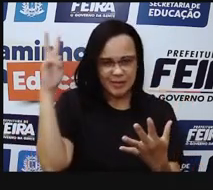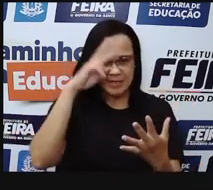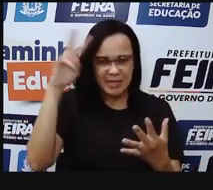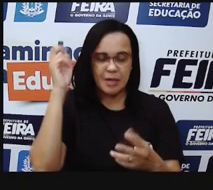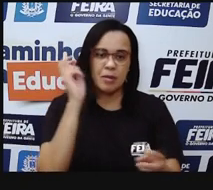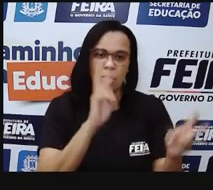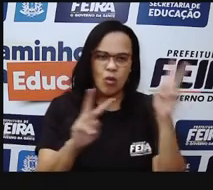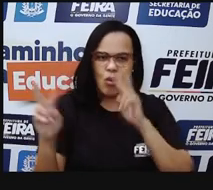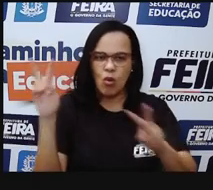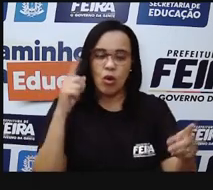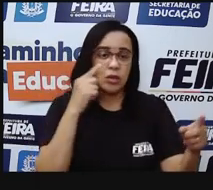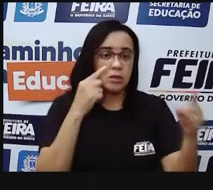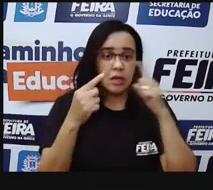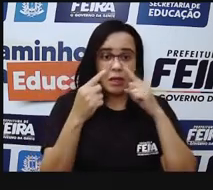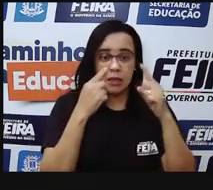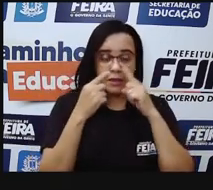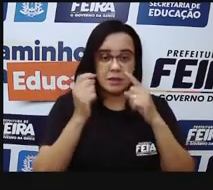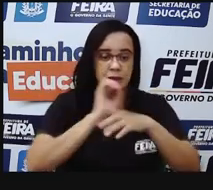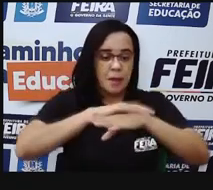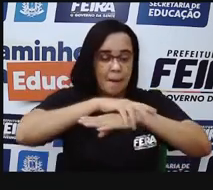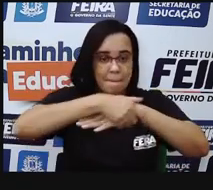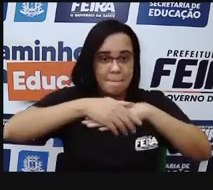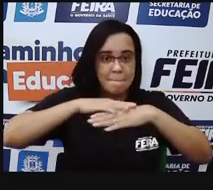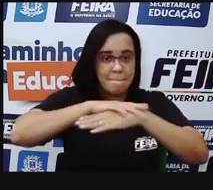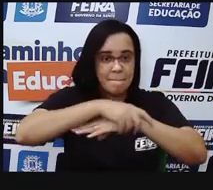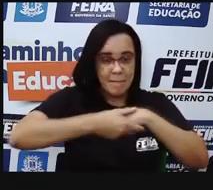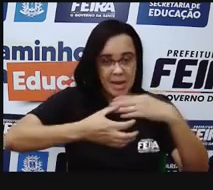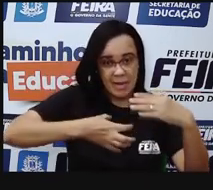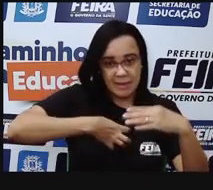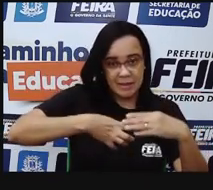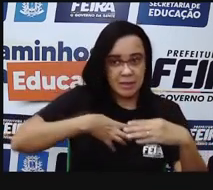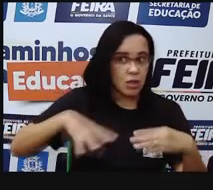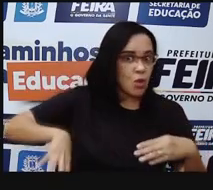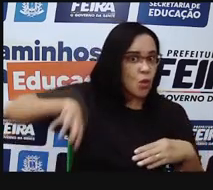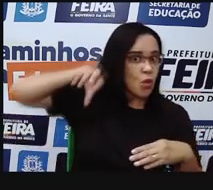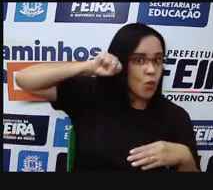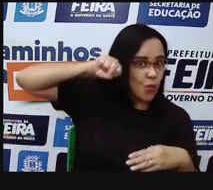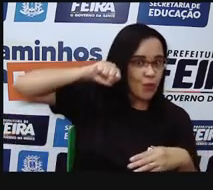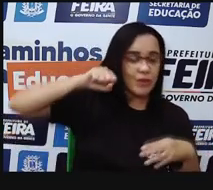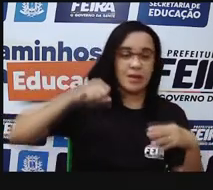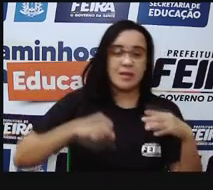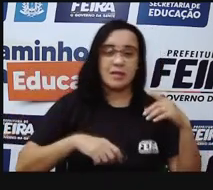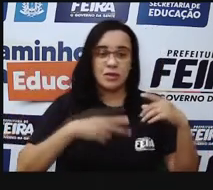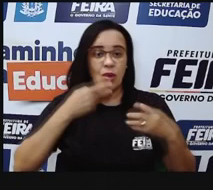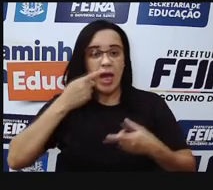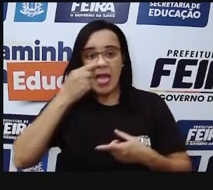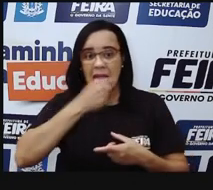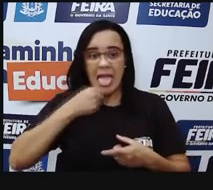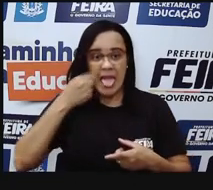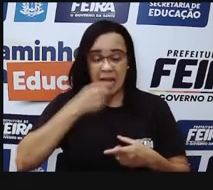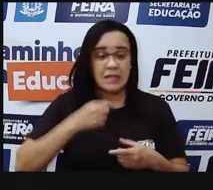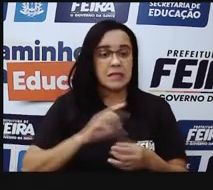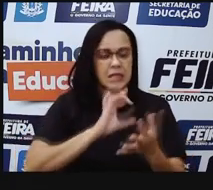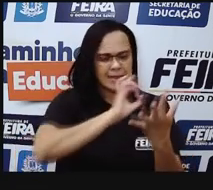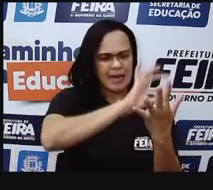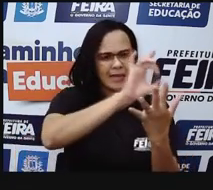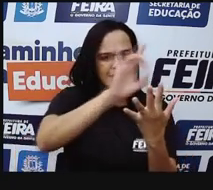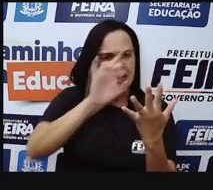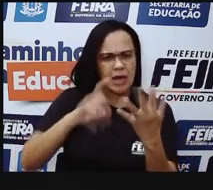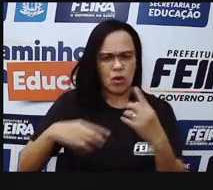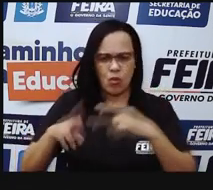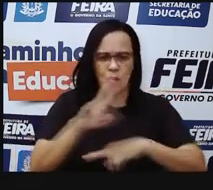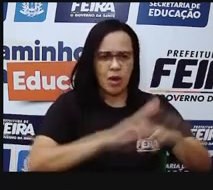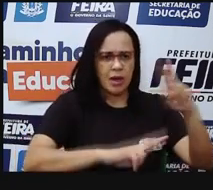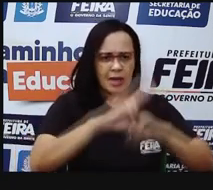ouvidos e pele, e nós percebemos que existe uma relação entre os nossos sentidos e o nosso sistema nervoso